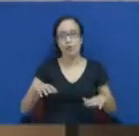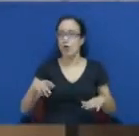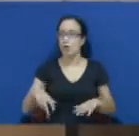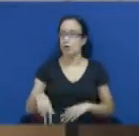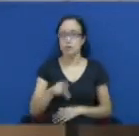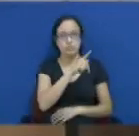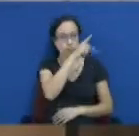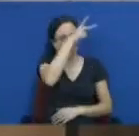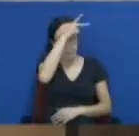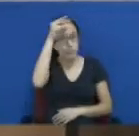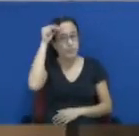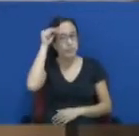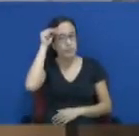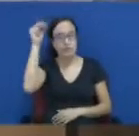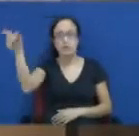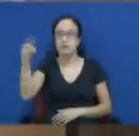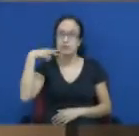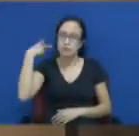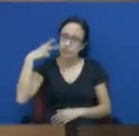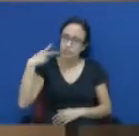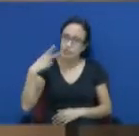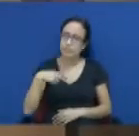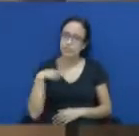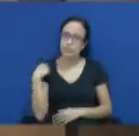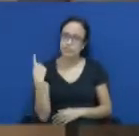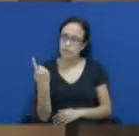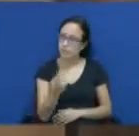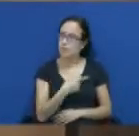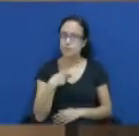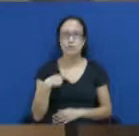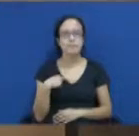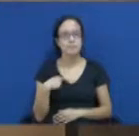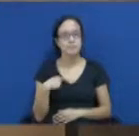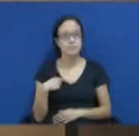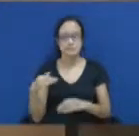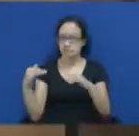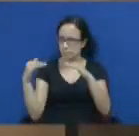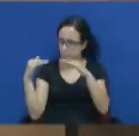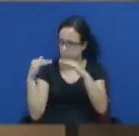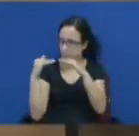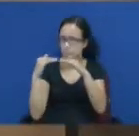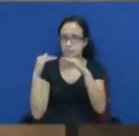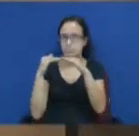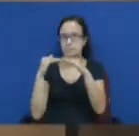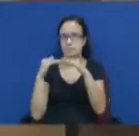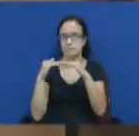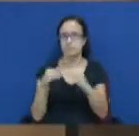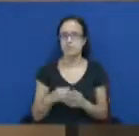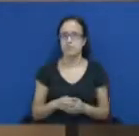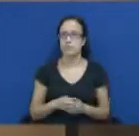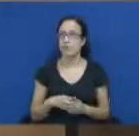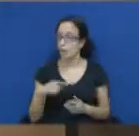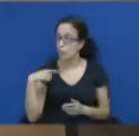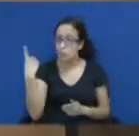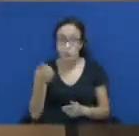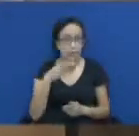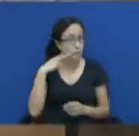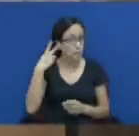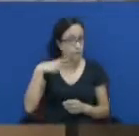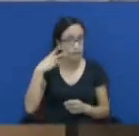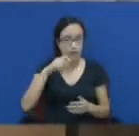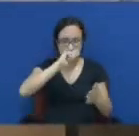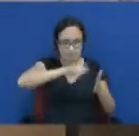interesse claro desse governo, existe apoio de todos os vereadores, porque nós conseguimos a assinatura apoiando esse programa,